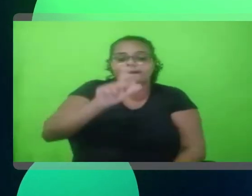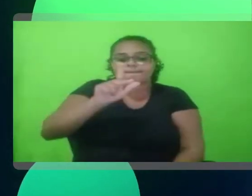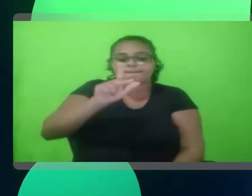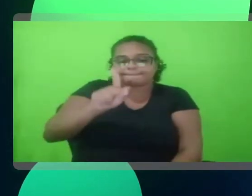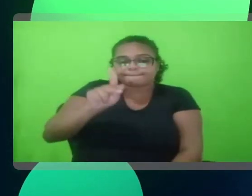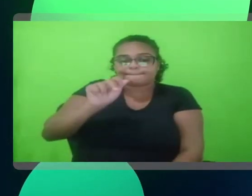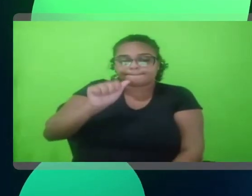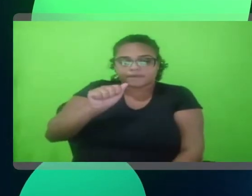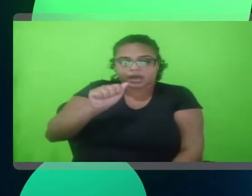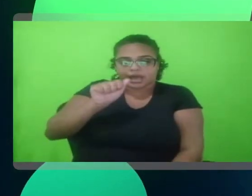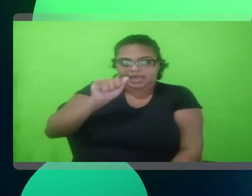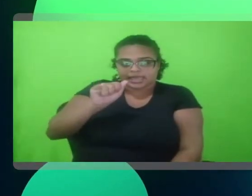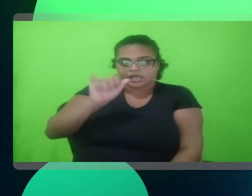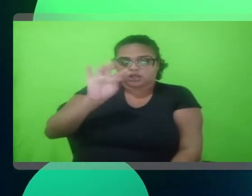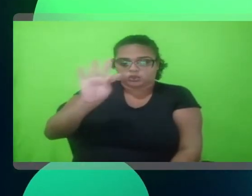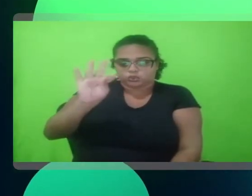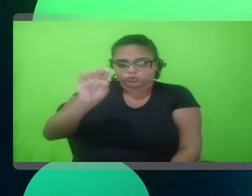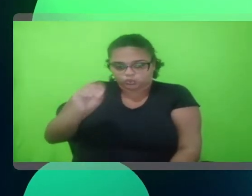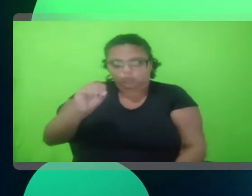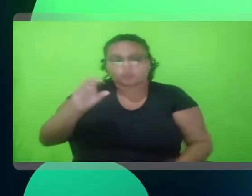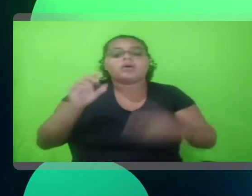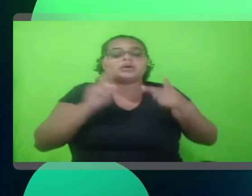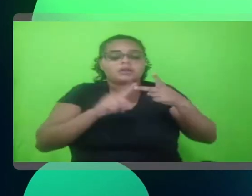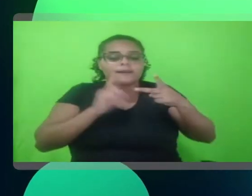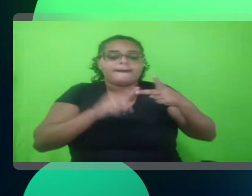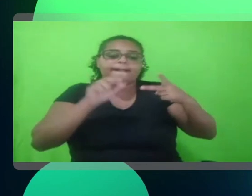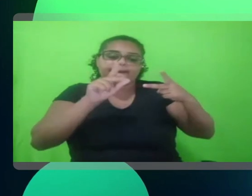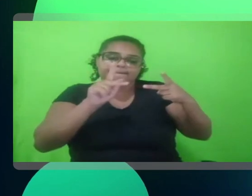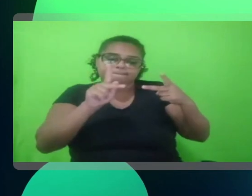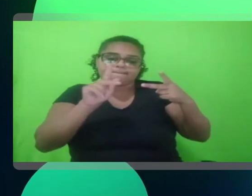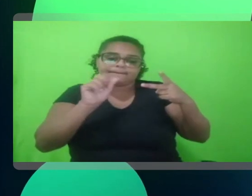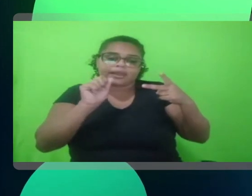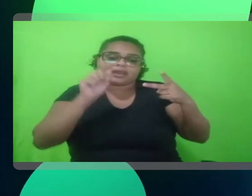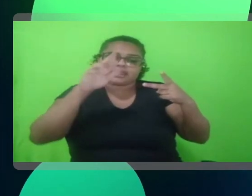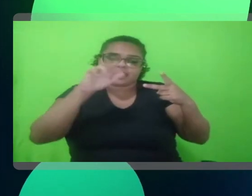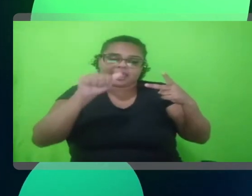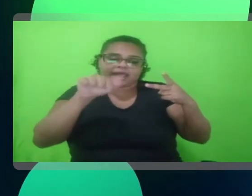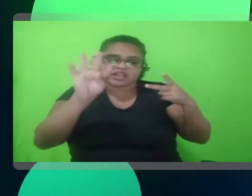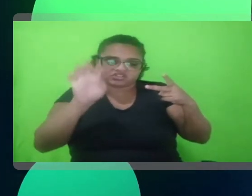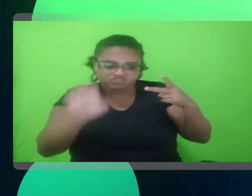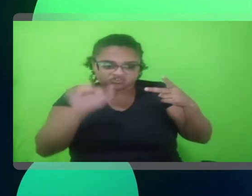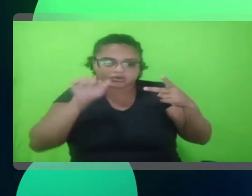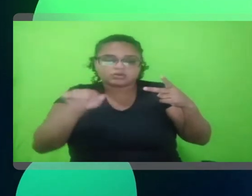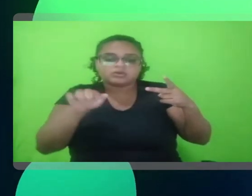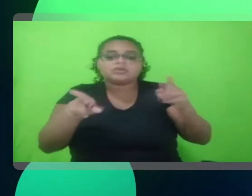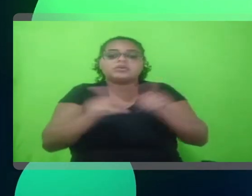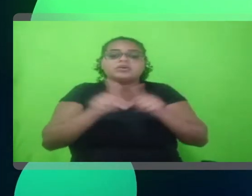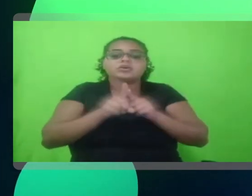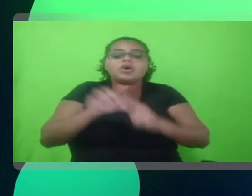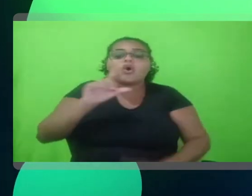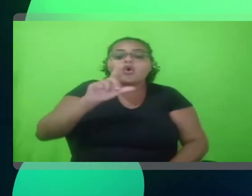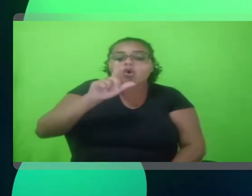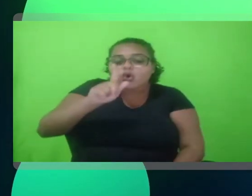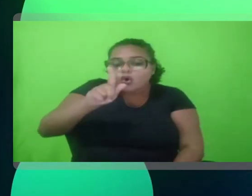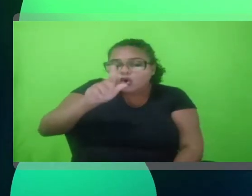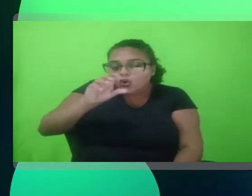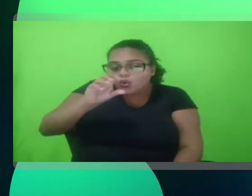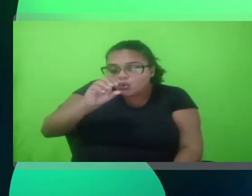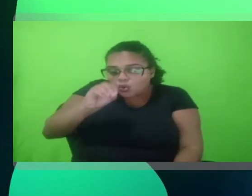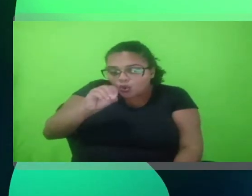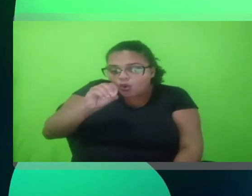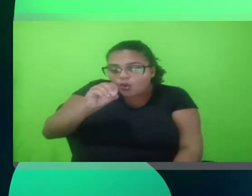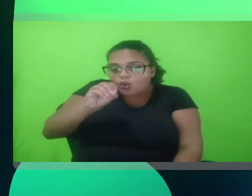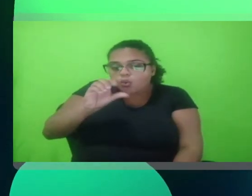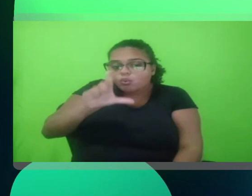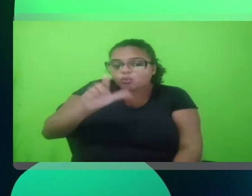Linguagem de back-end, por exemplo, para quem gosta mais dessa área. A gente usa muito Go aqui dentro, Golang. Tem